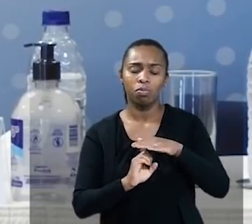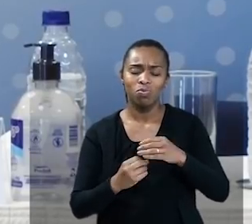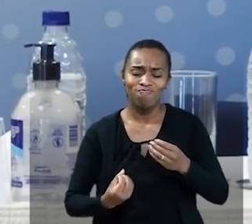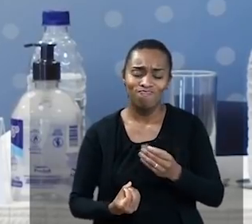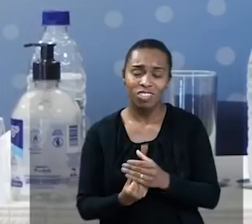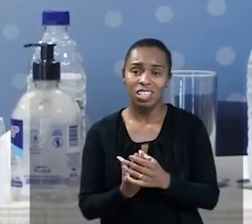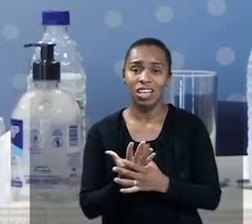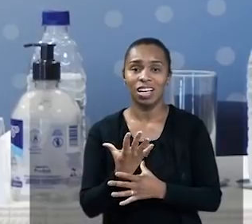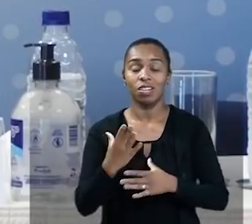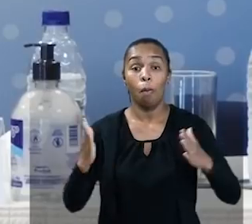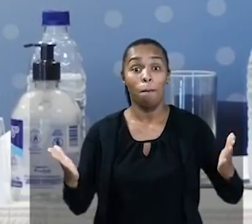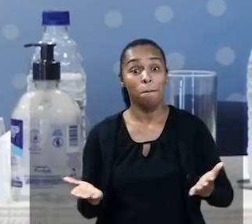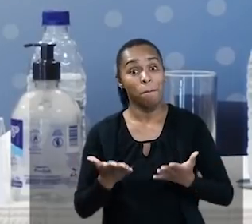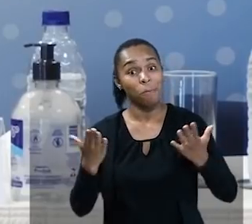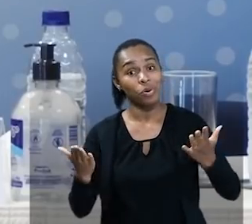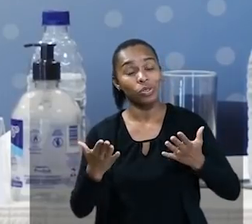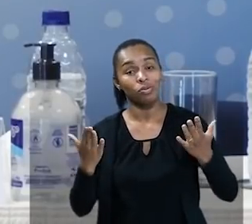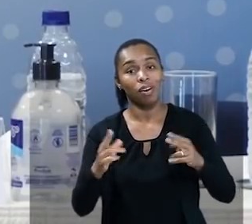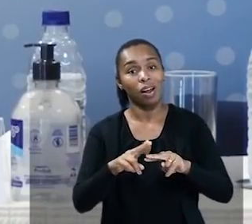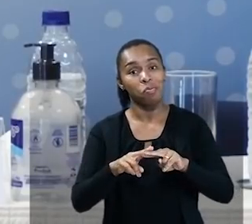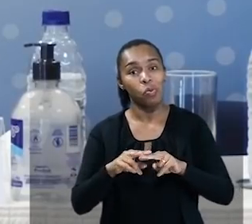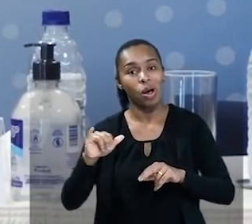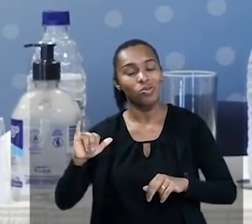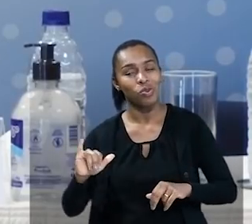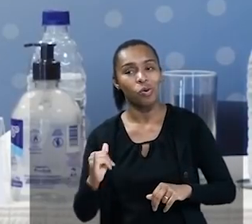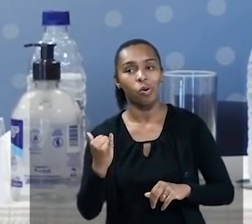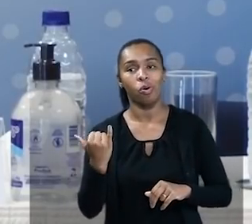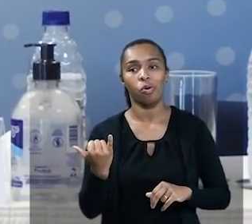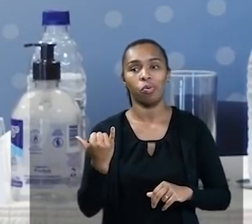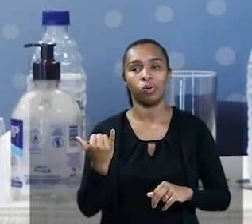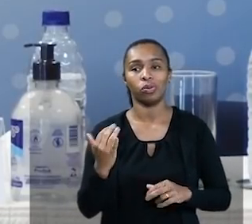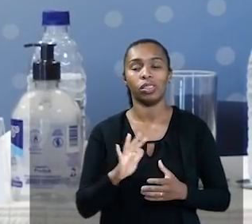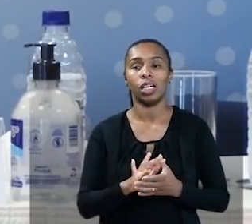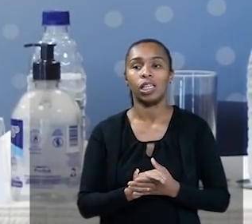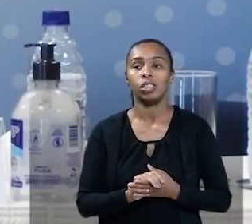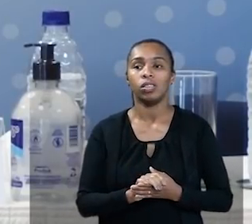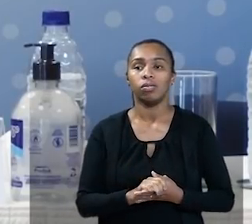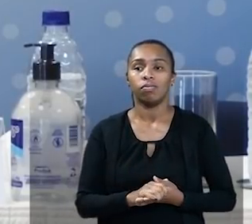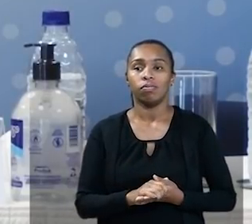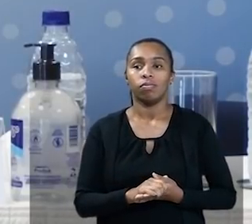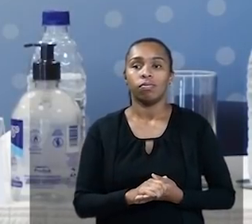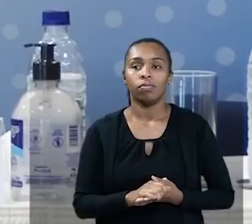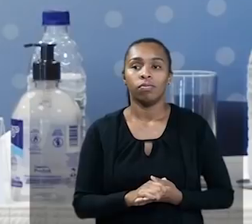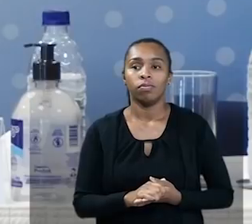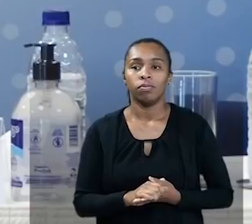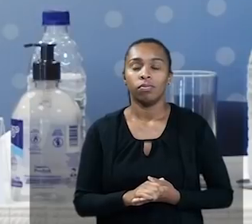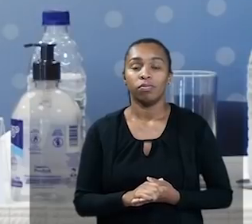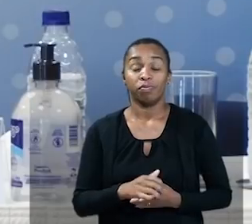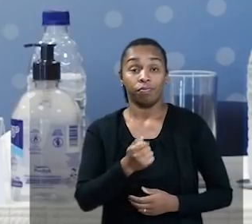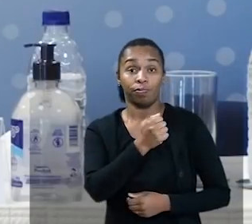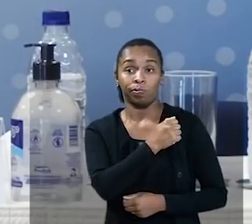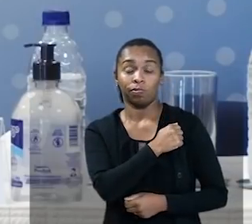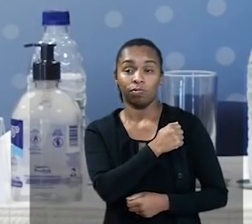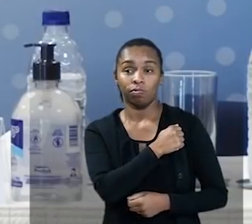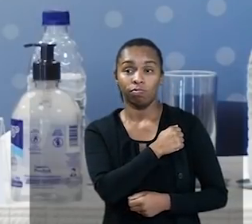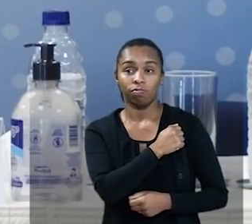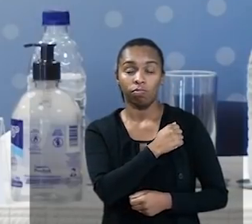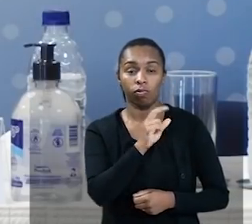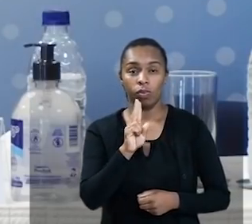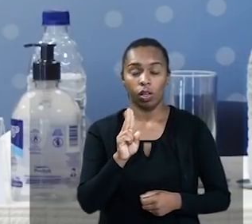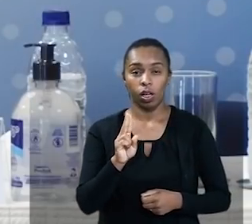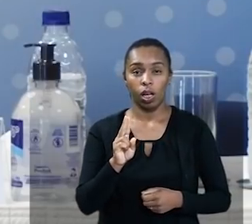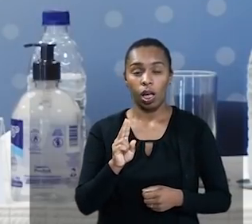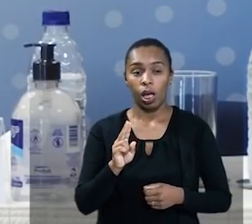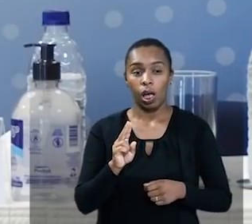motivada por essa oportunidade, né, de serviço em vídeo, que foi a Brain IT, né, com alunos, né,